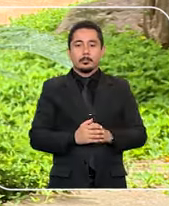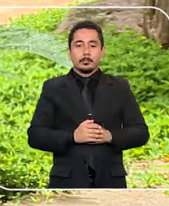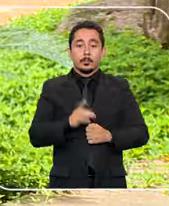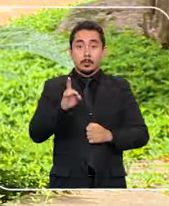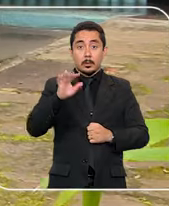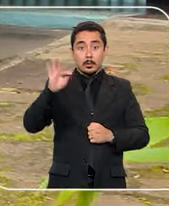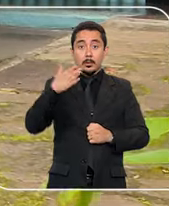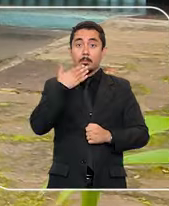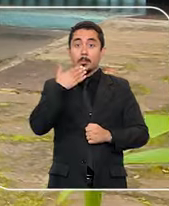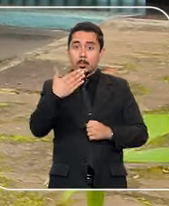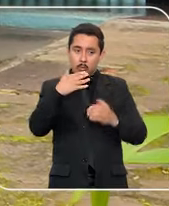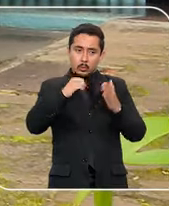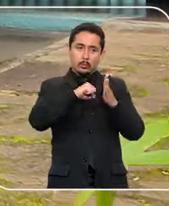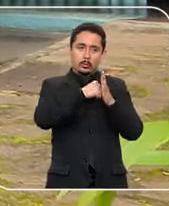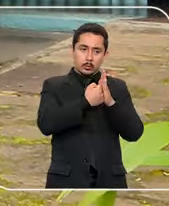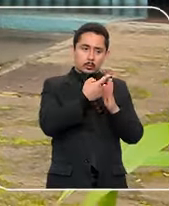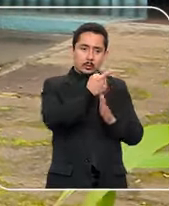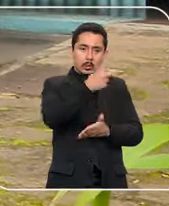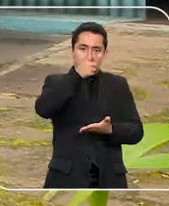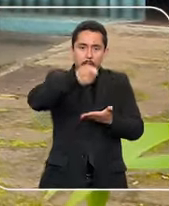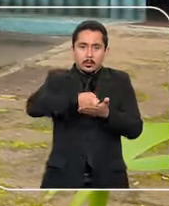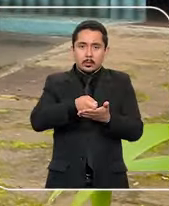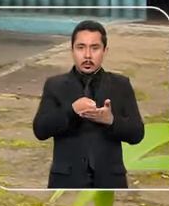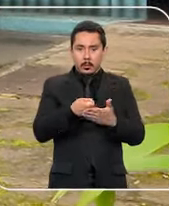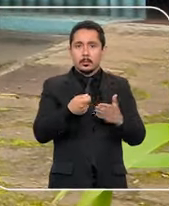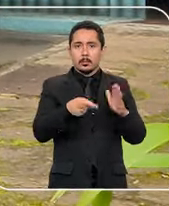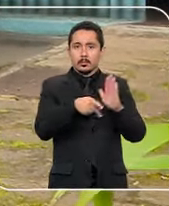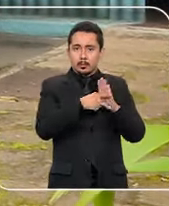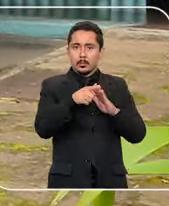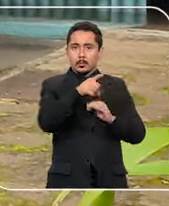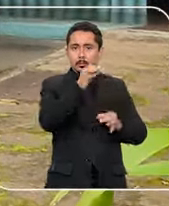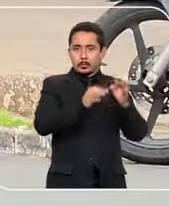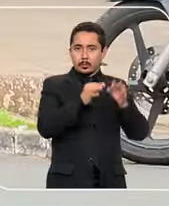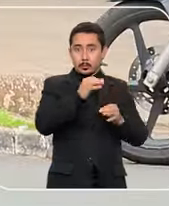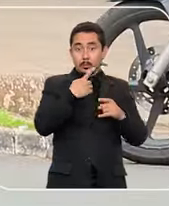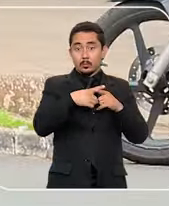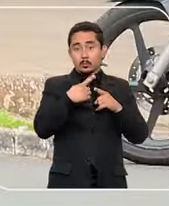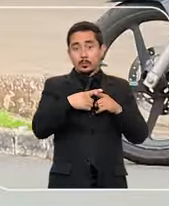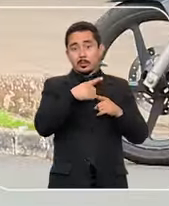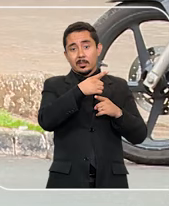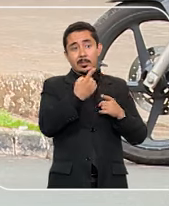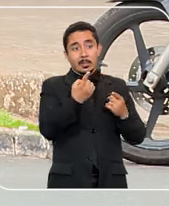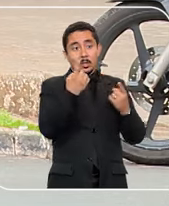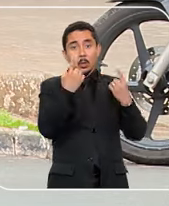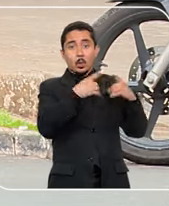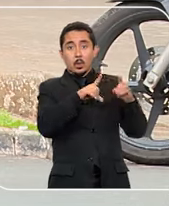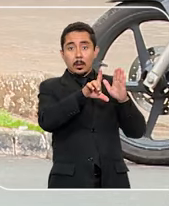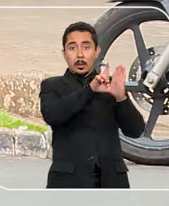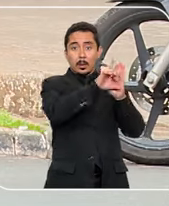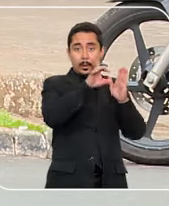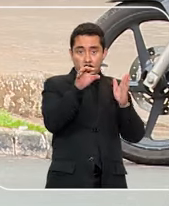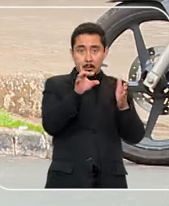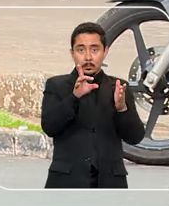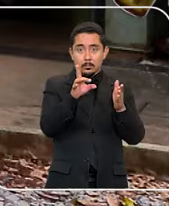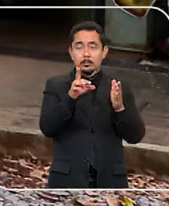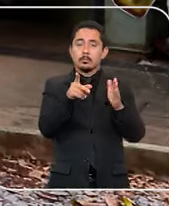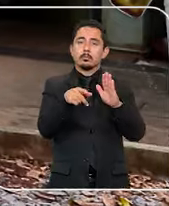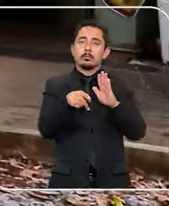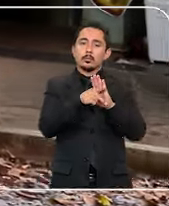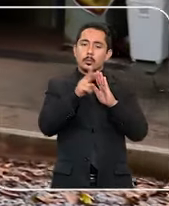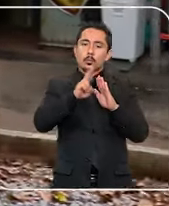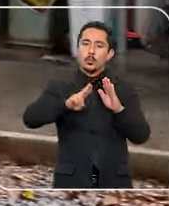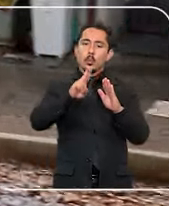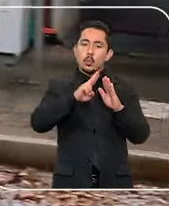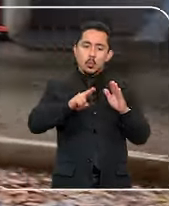estruturas. O DF pediu que fosse suspensa a execução do julgado, considerando a superveniência da lei distrital que passou a